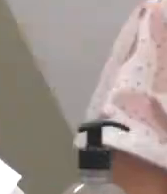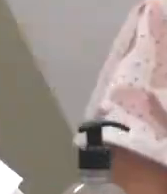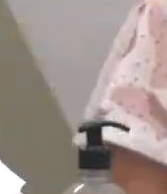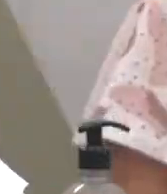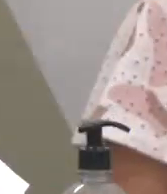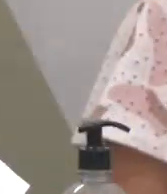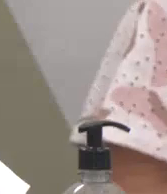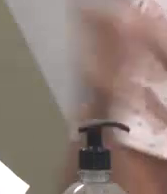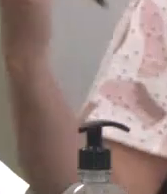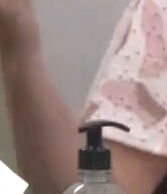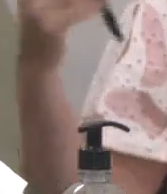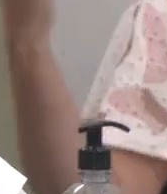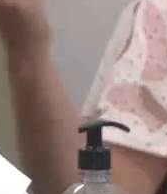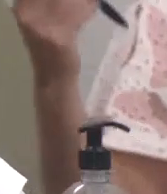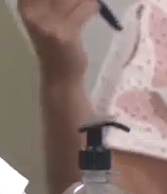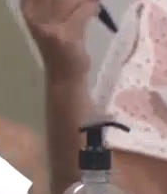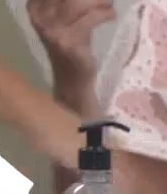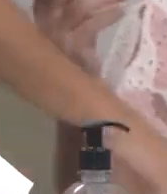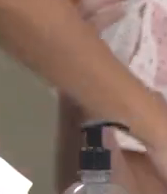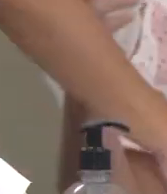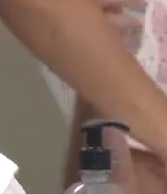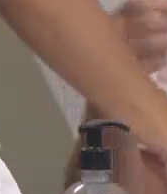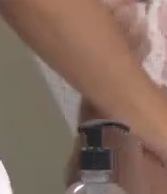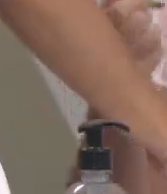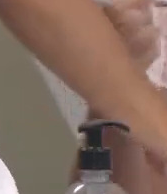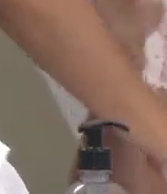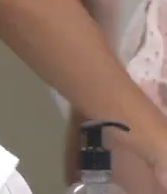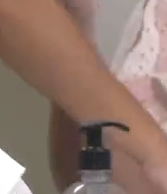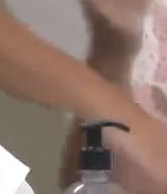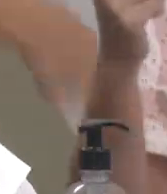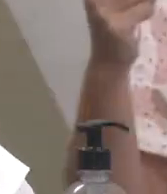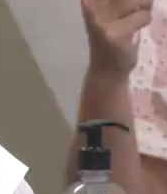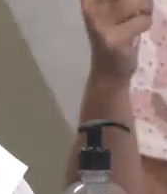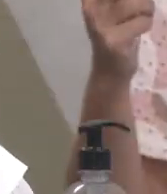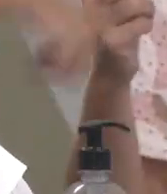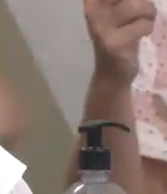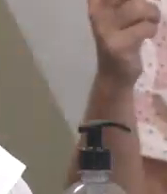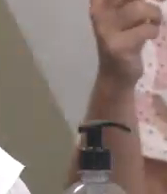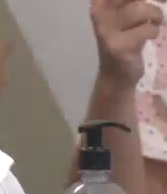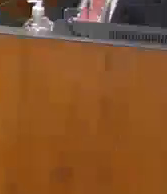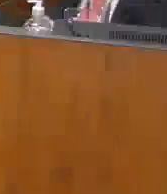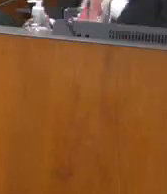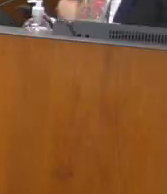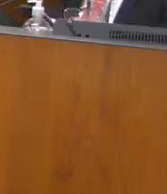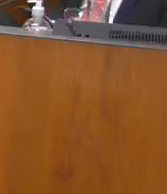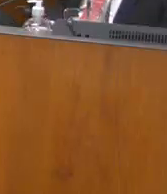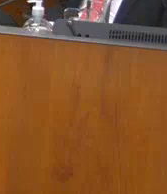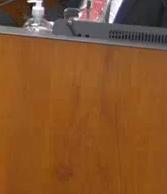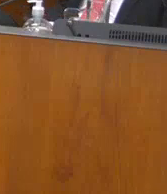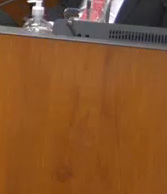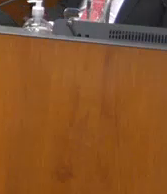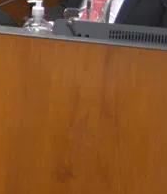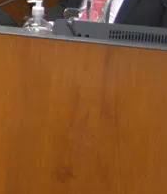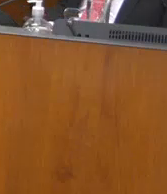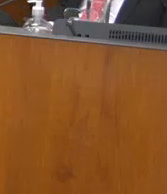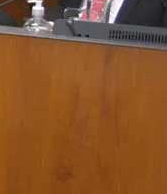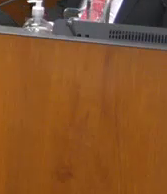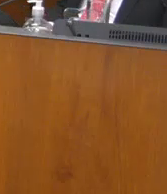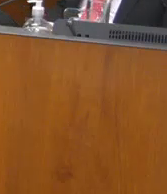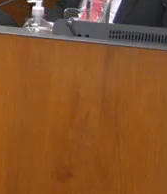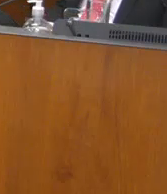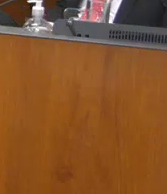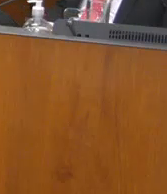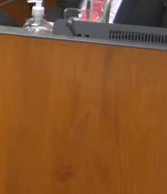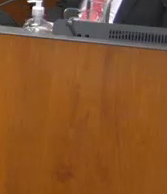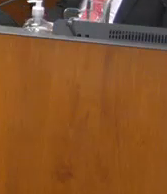não sobra muita coisa para debater perceba deputada Celise eu não caí nessa armadilha aqui tentei fazer uma agenda propositiva com